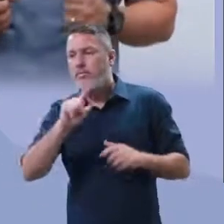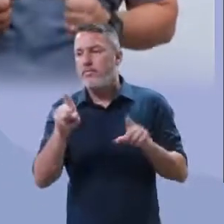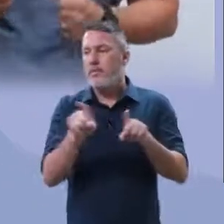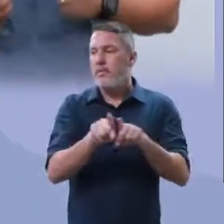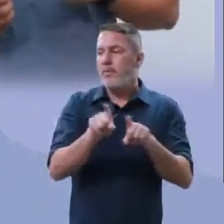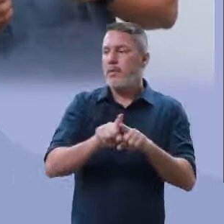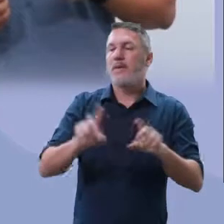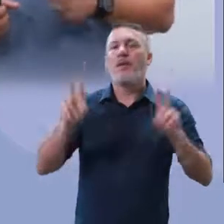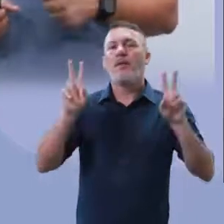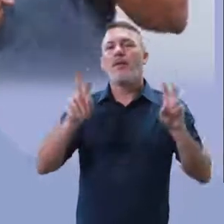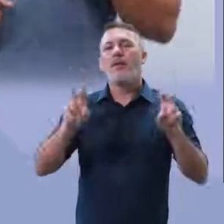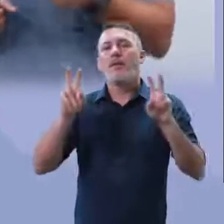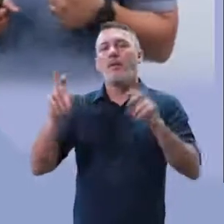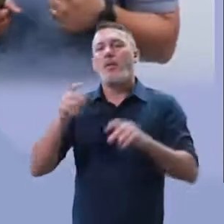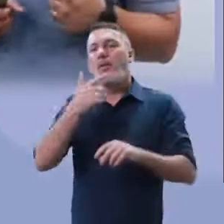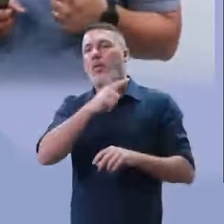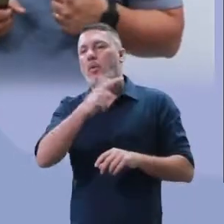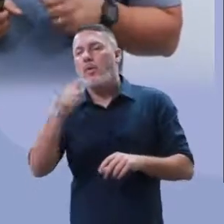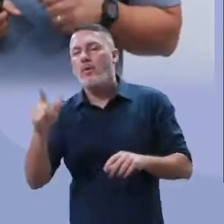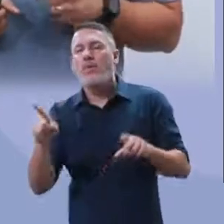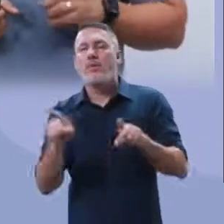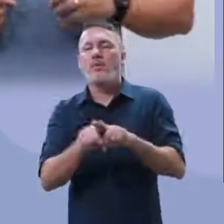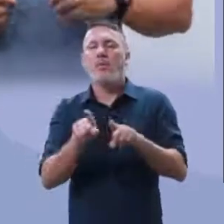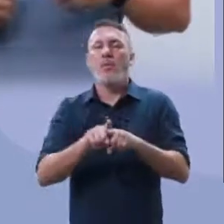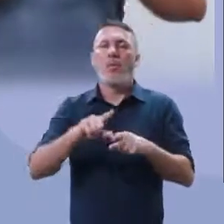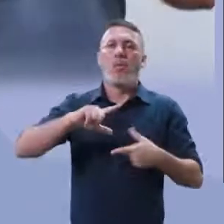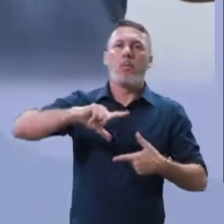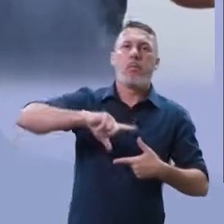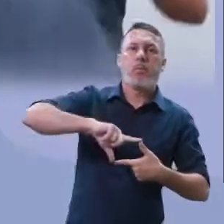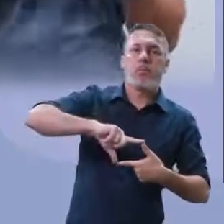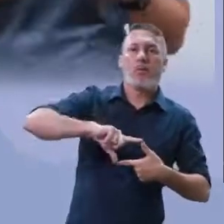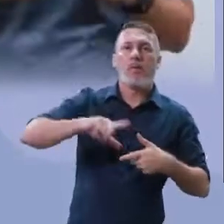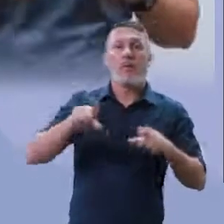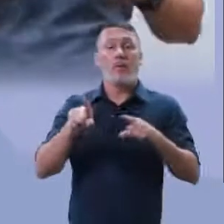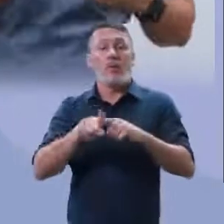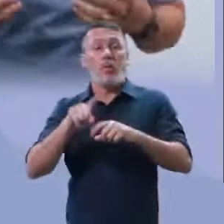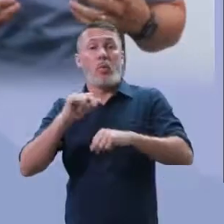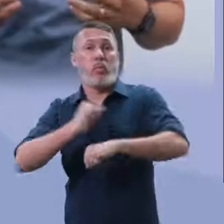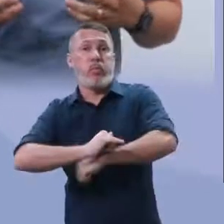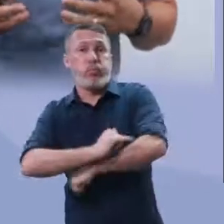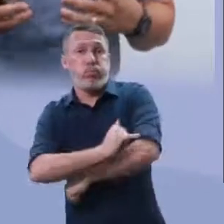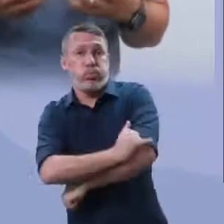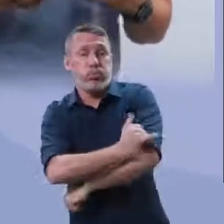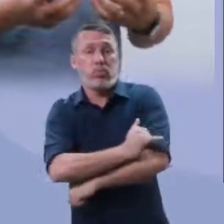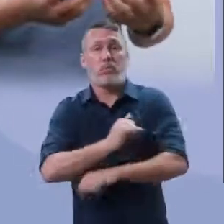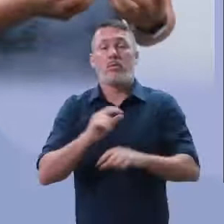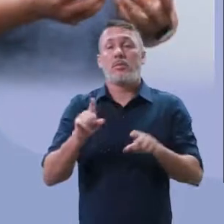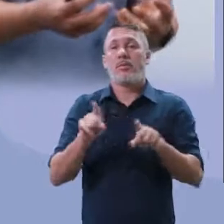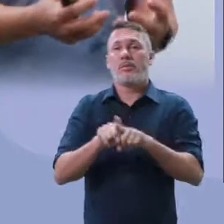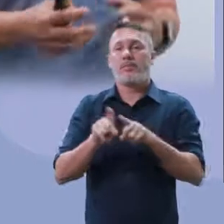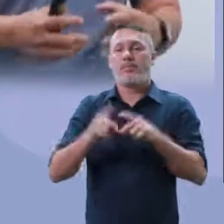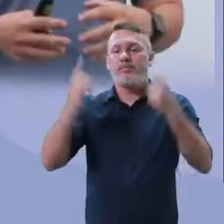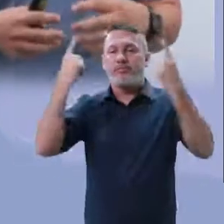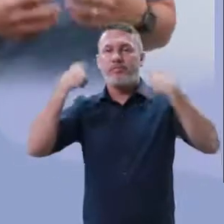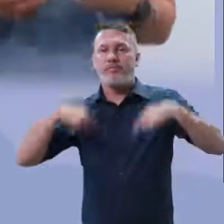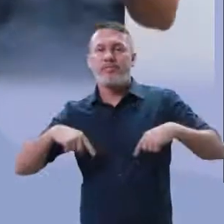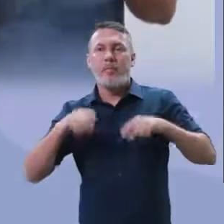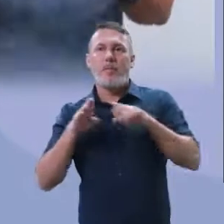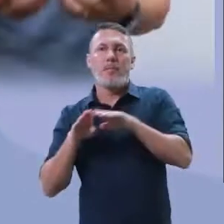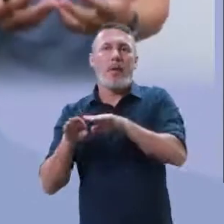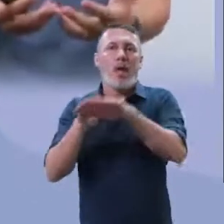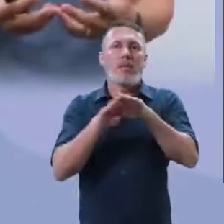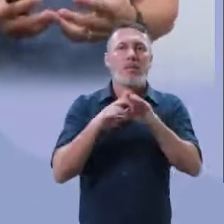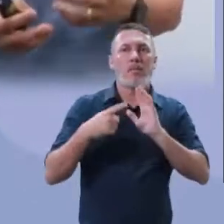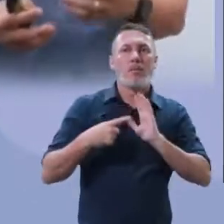temática voltada para sedentarismo e obesidade. Depois falamos da questão da estética, o padrão corporal, o padrão que é